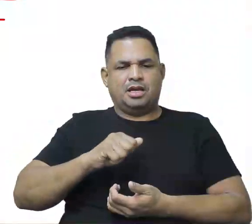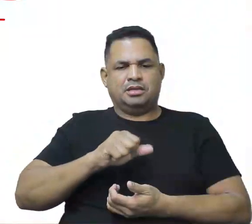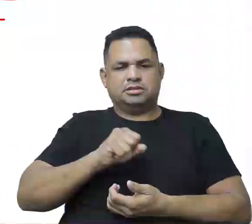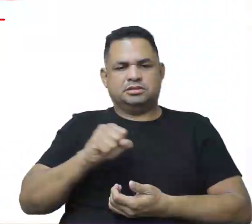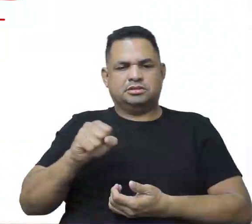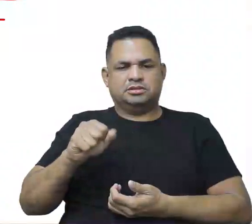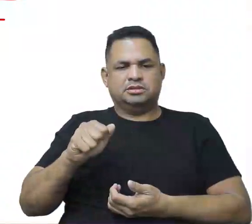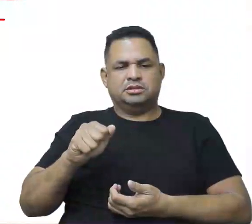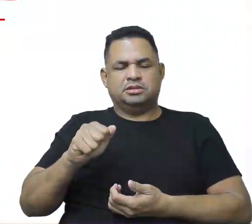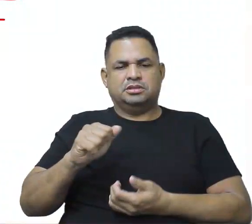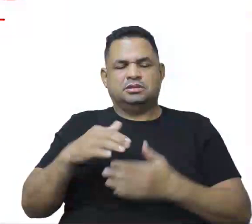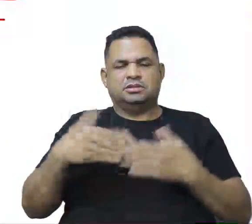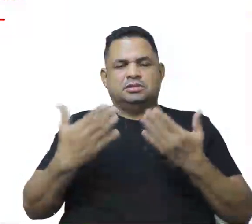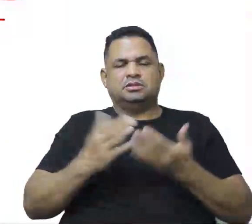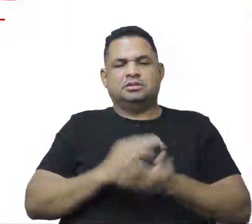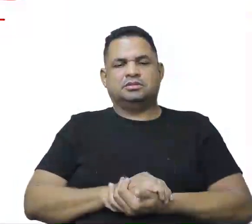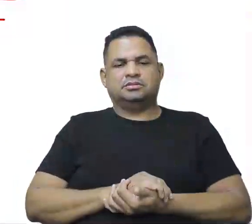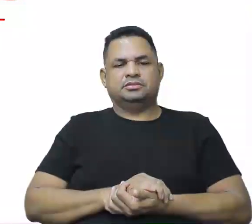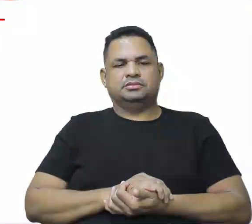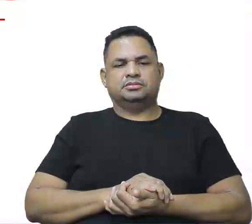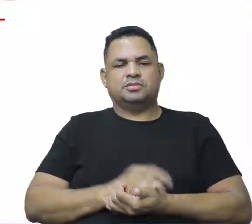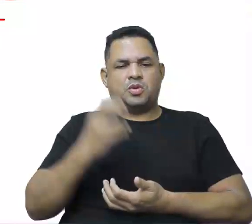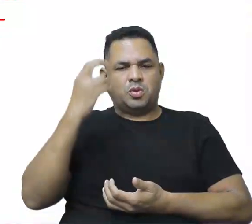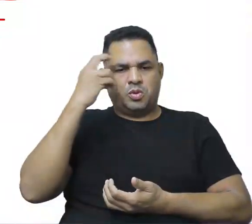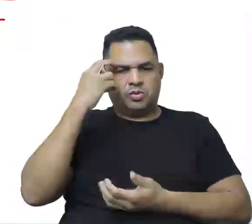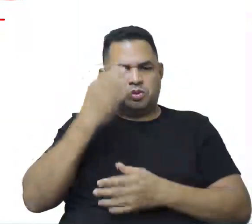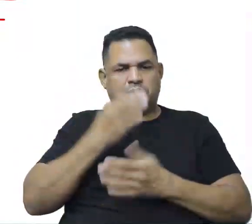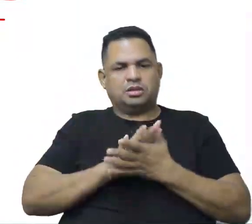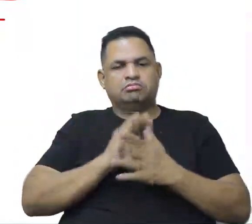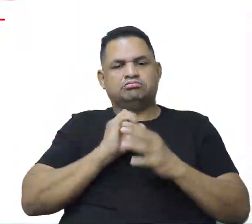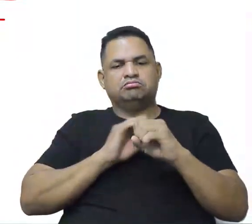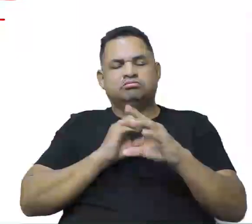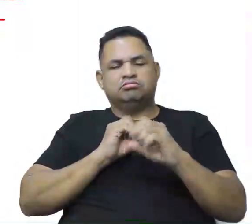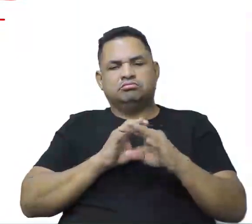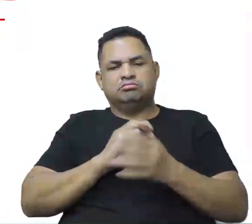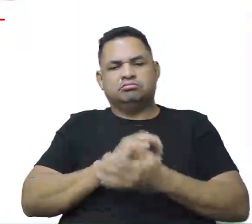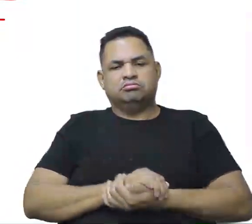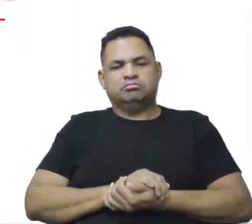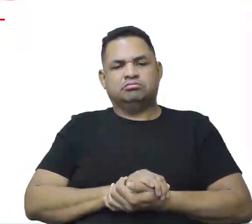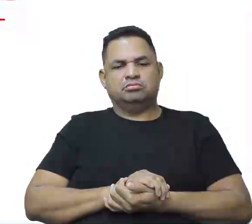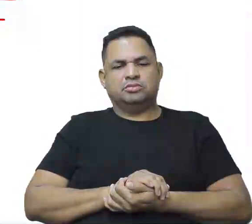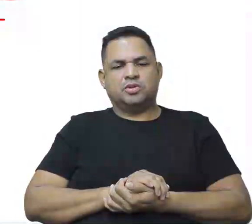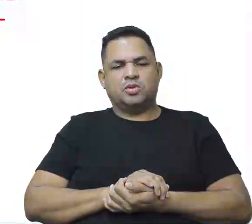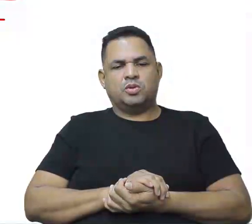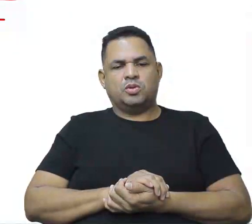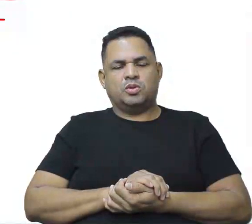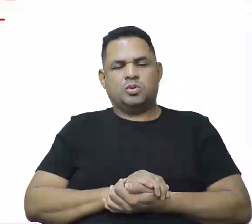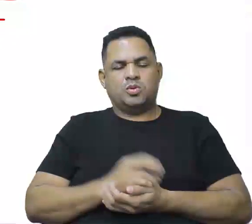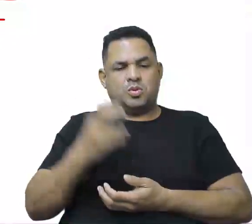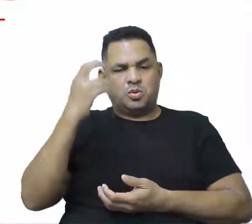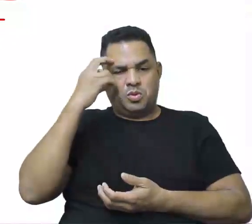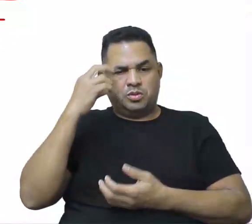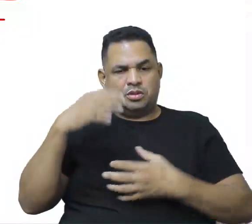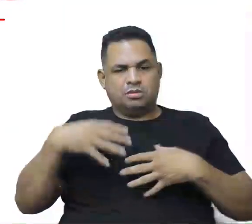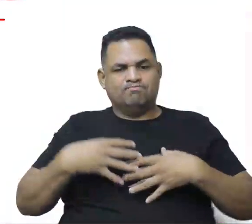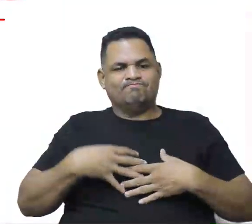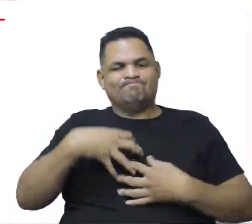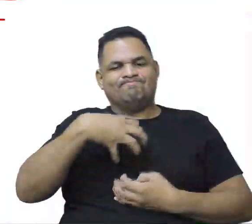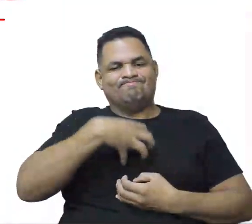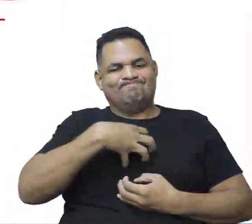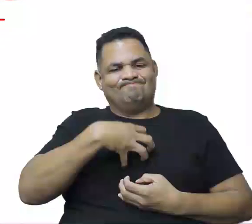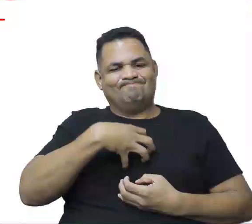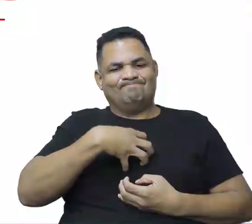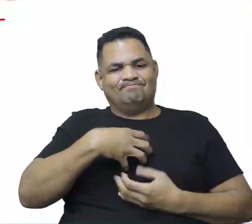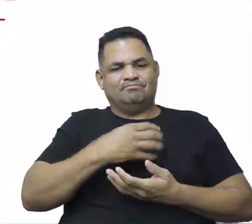essa daqui tem grande chance, né? Cultura educacional, aqui viajou, cultura motivacional, piorou, né? Então,